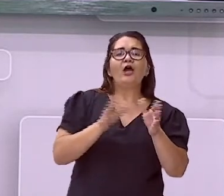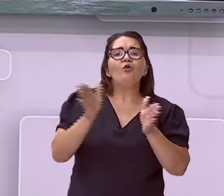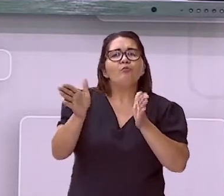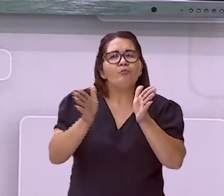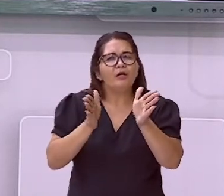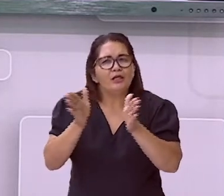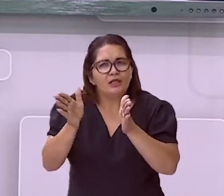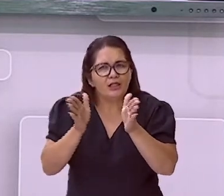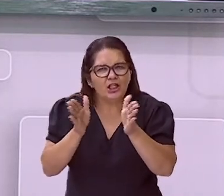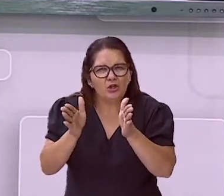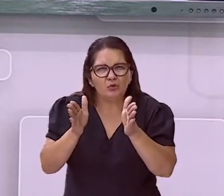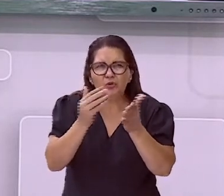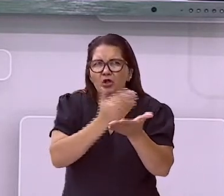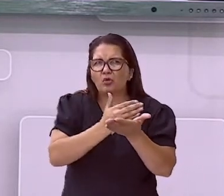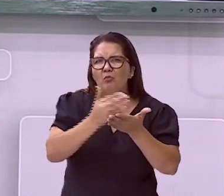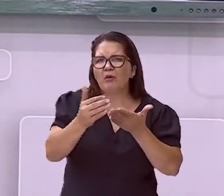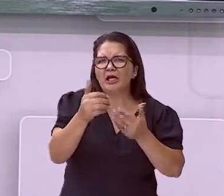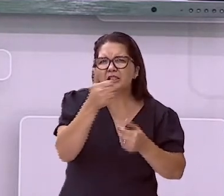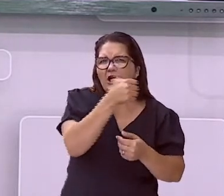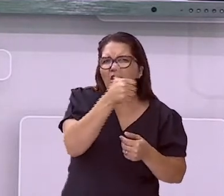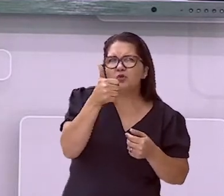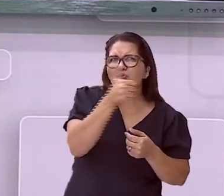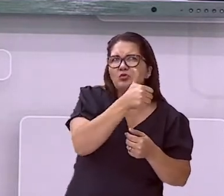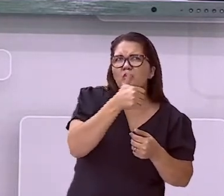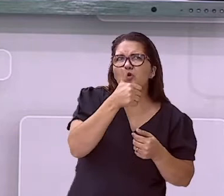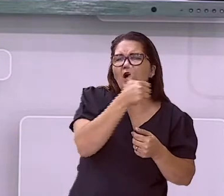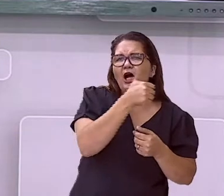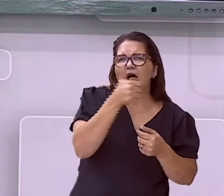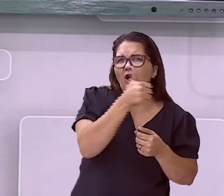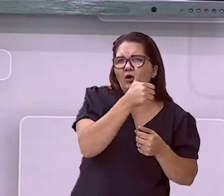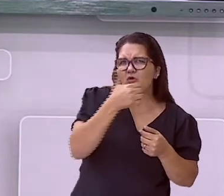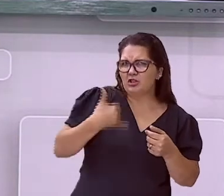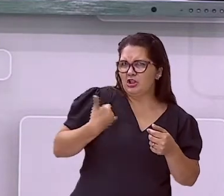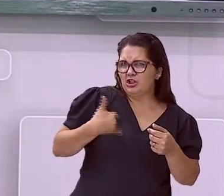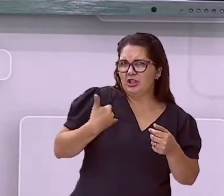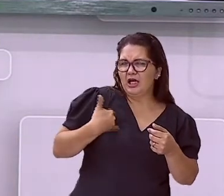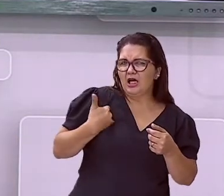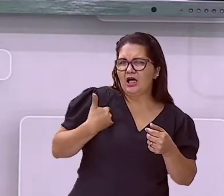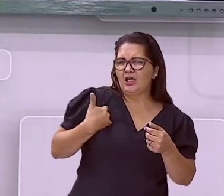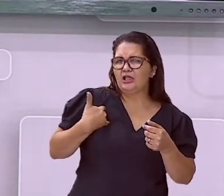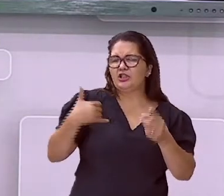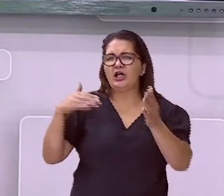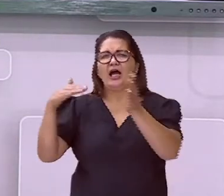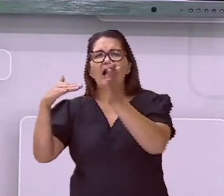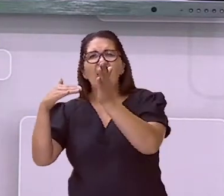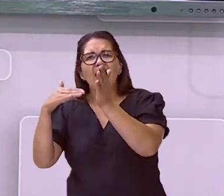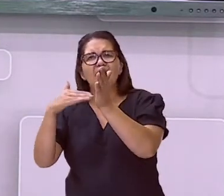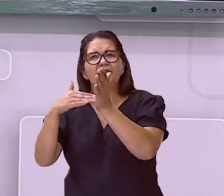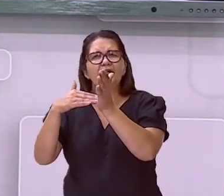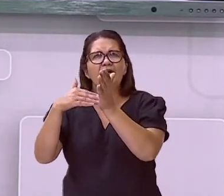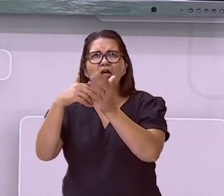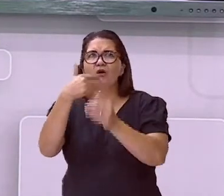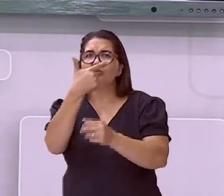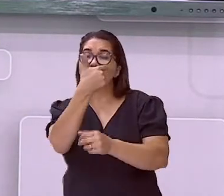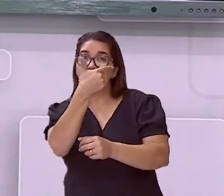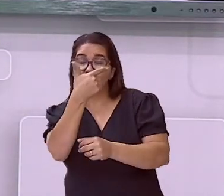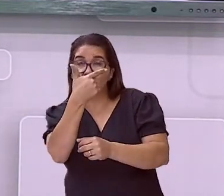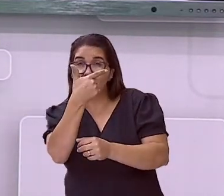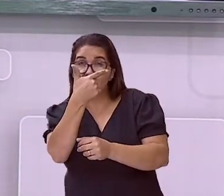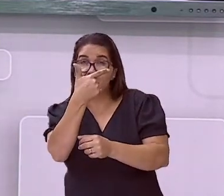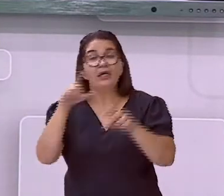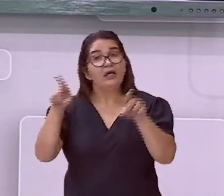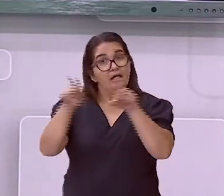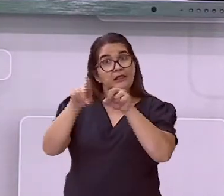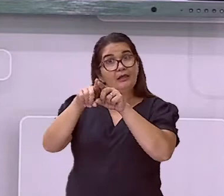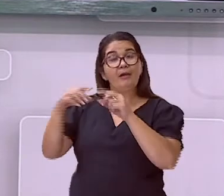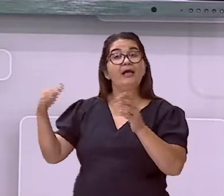anos. 11 anos e pouco, já indo para os 12, a partir dos 12 até os 20 anos. Até